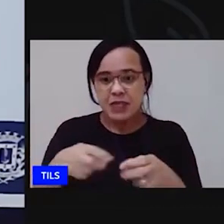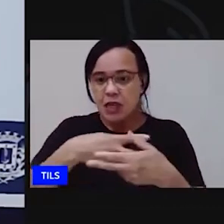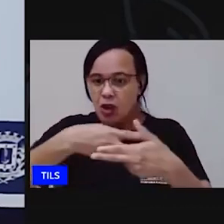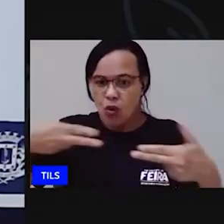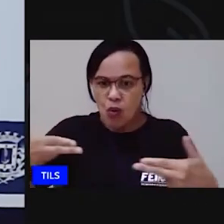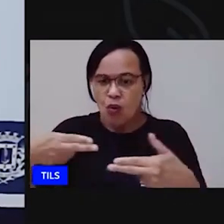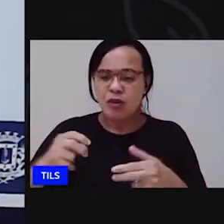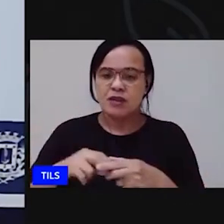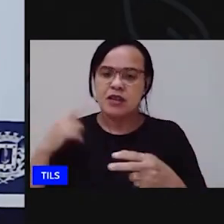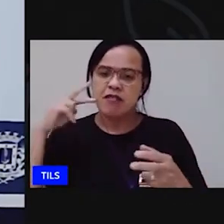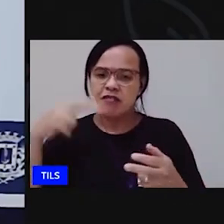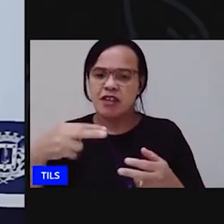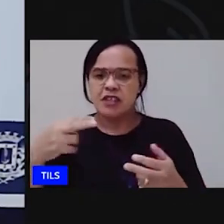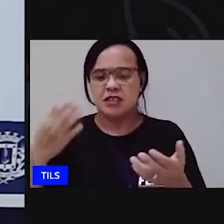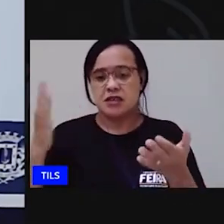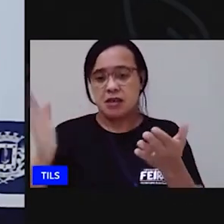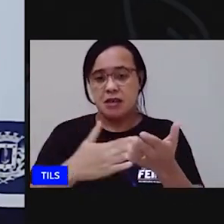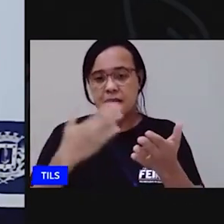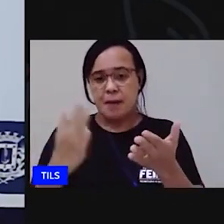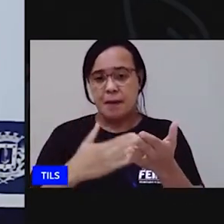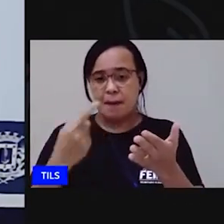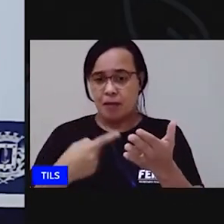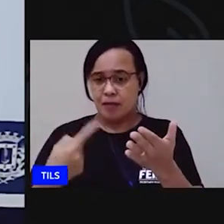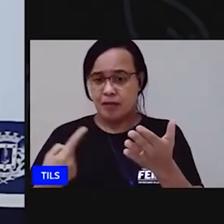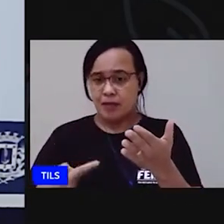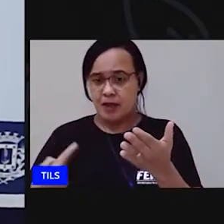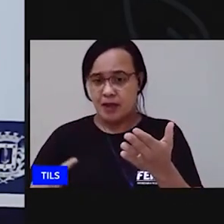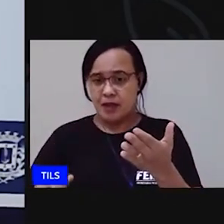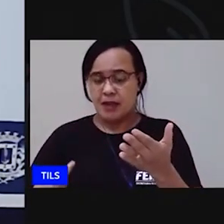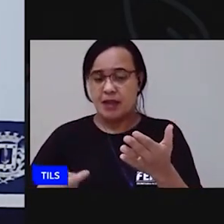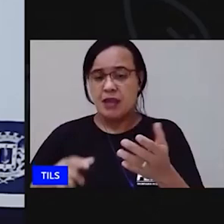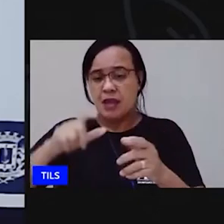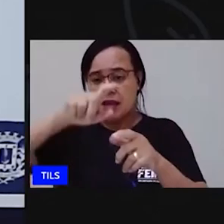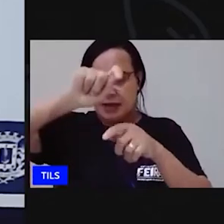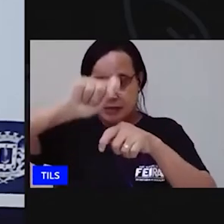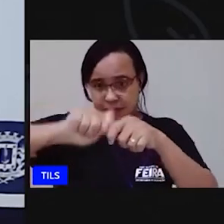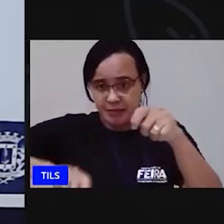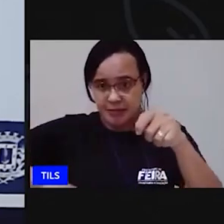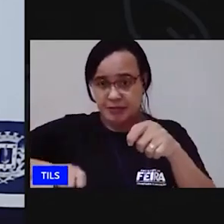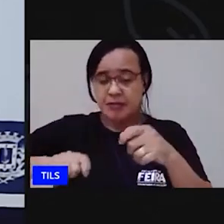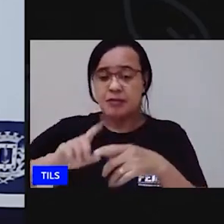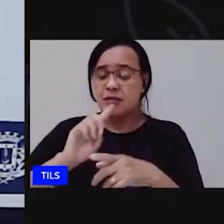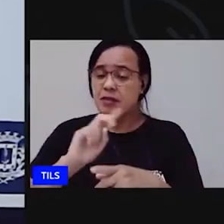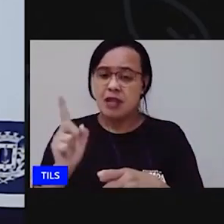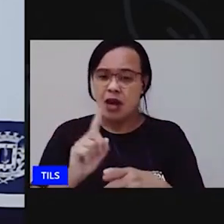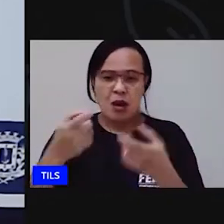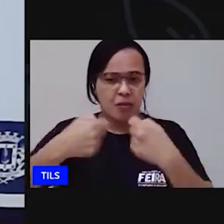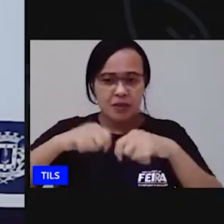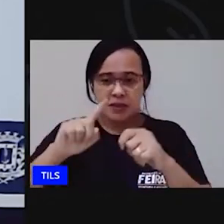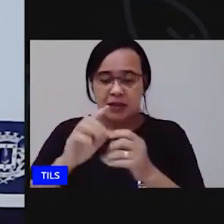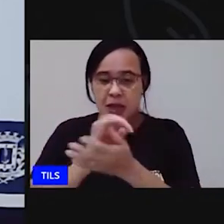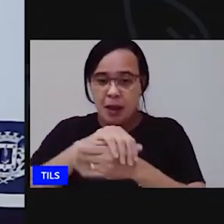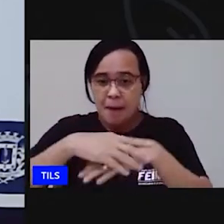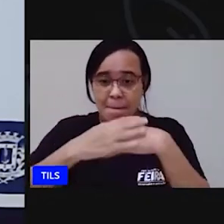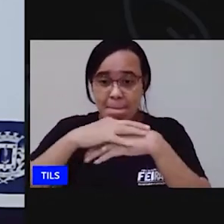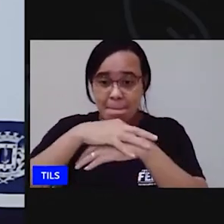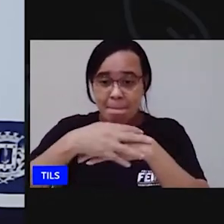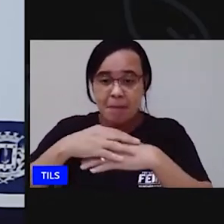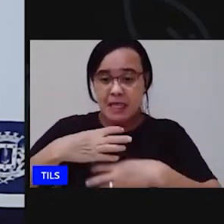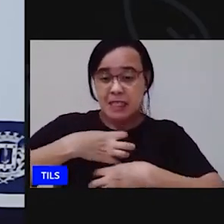caderno pega aí uma folha do seu caderno vá passando a mão ó sinta a textura